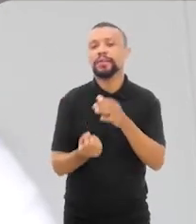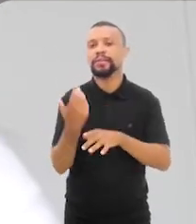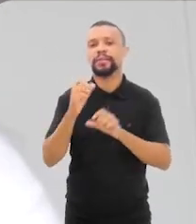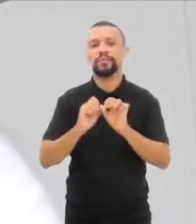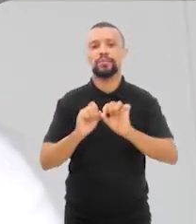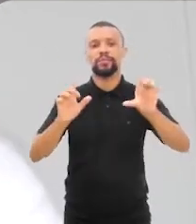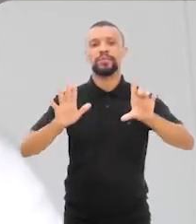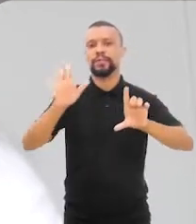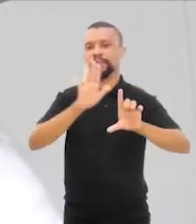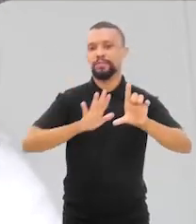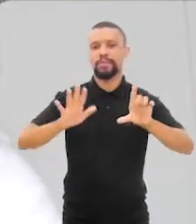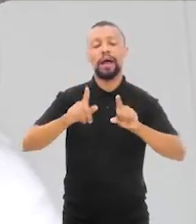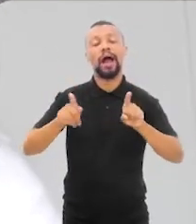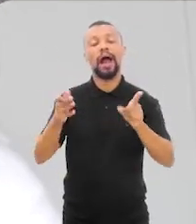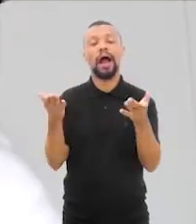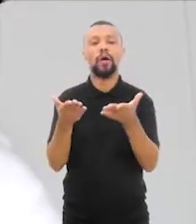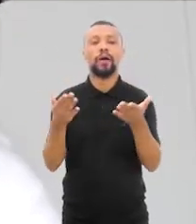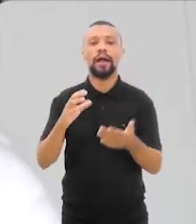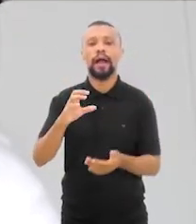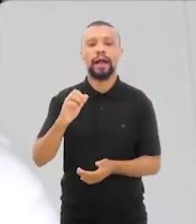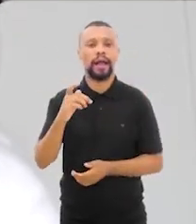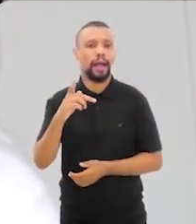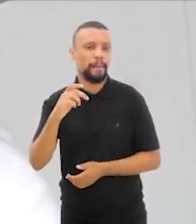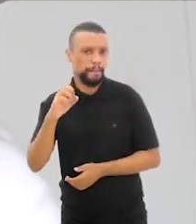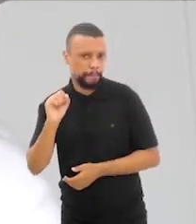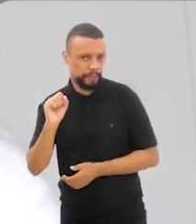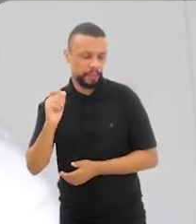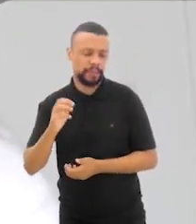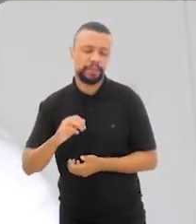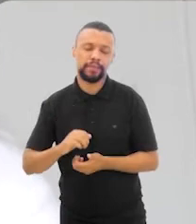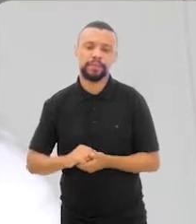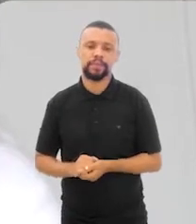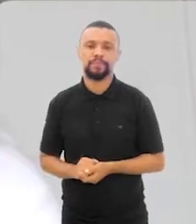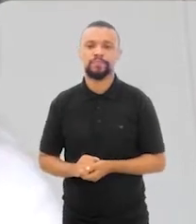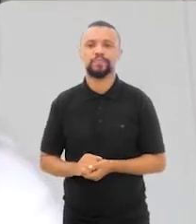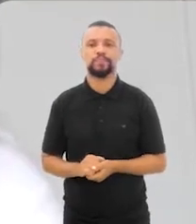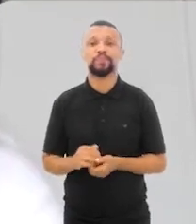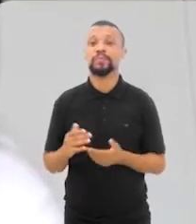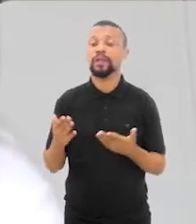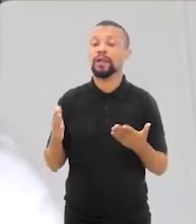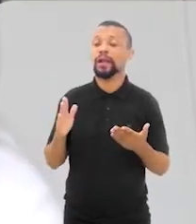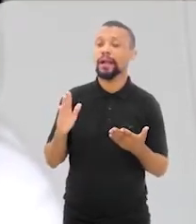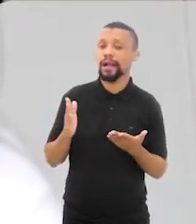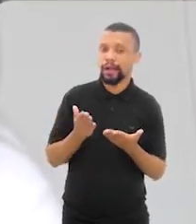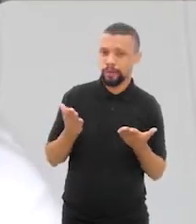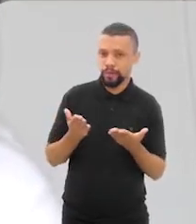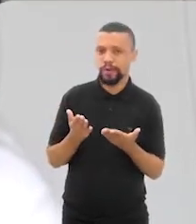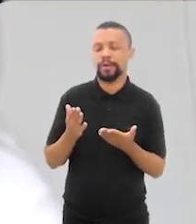e a CAPES. Para além desses